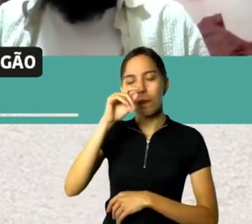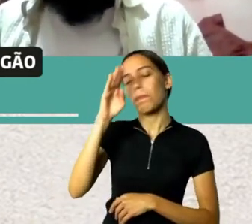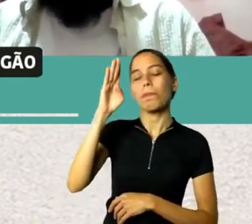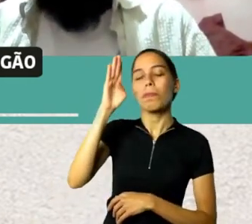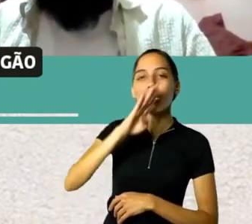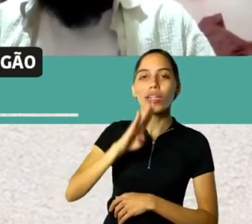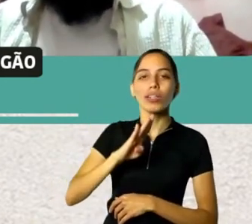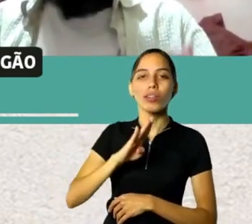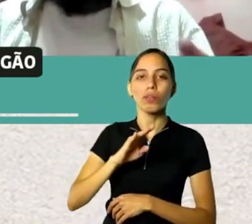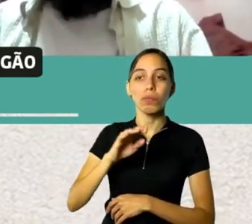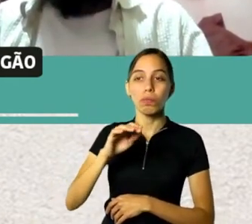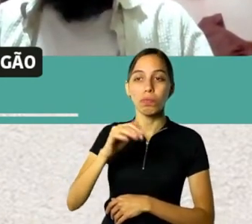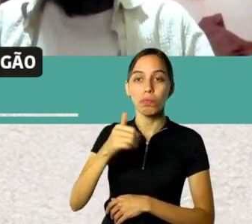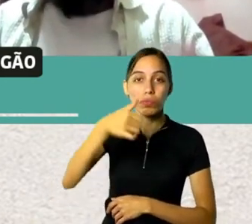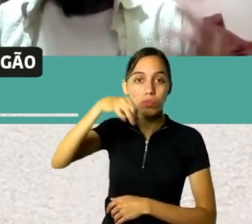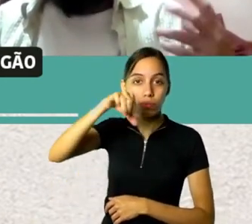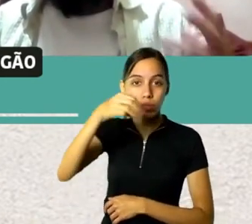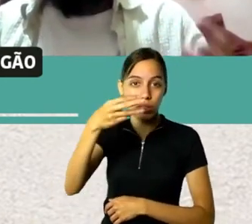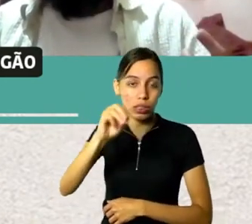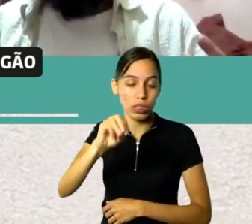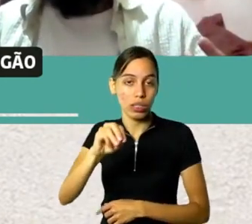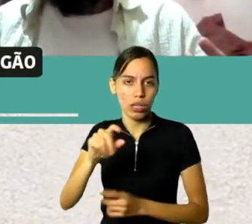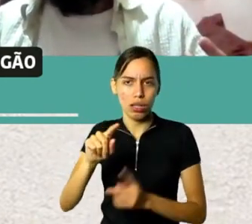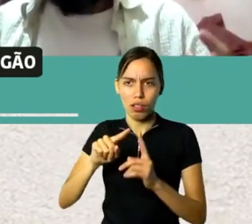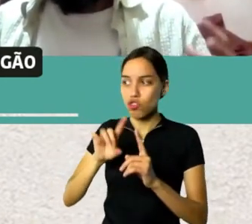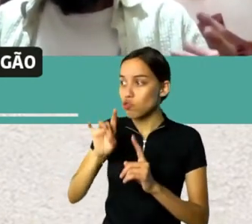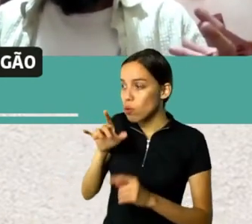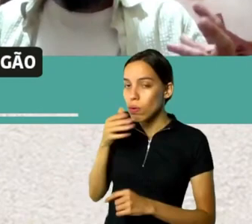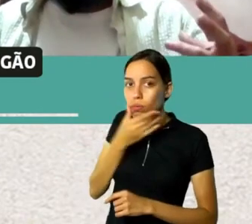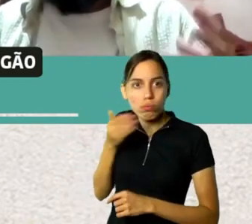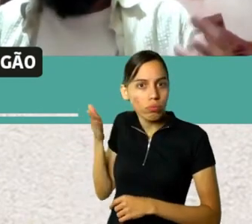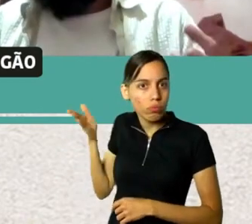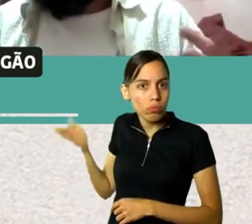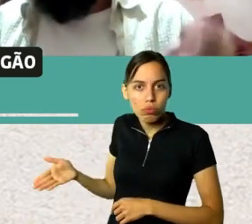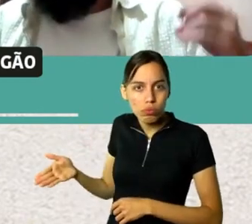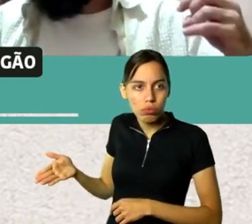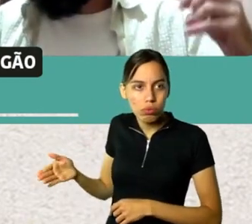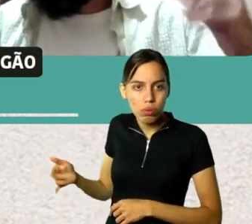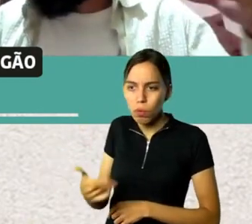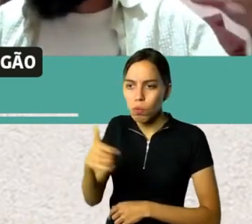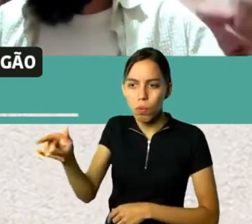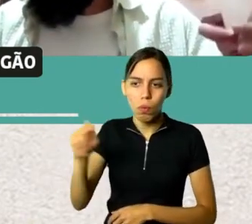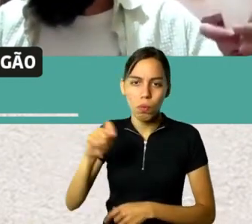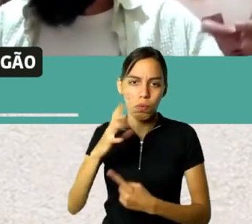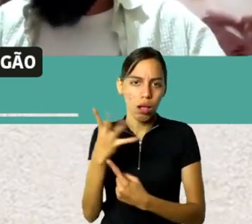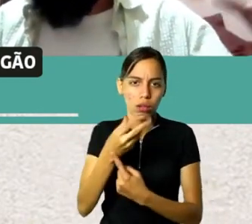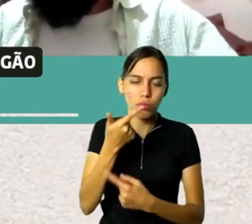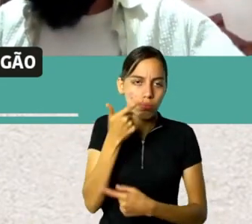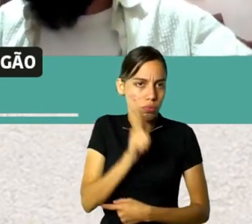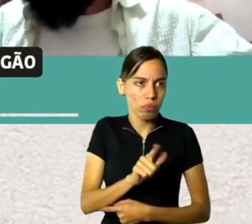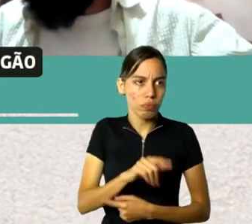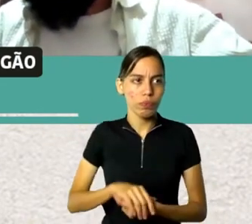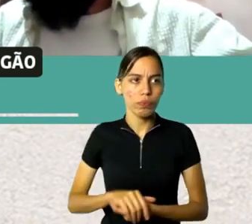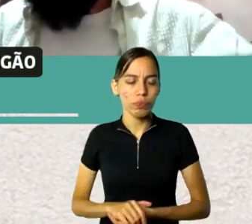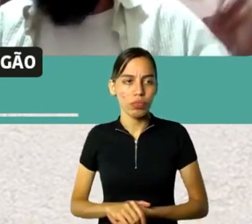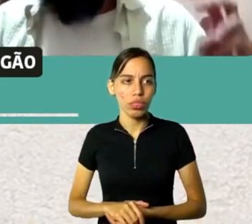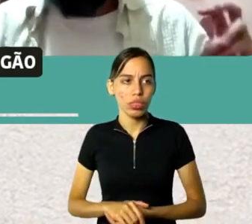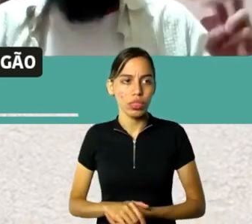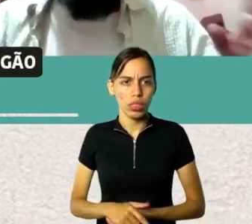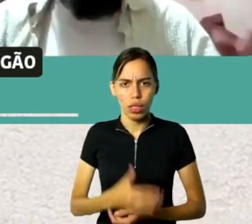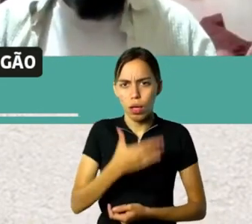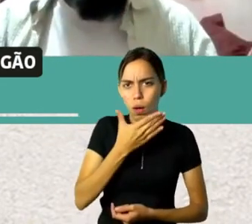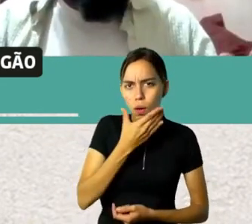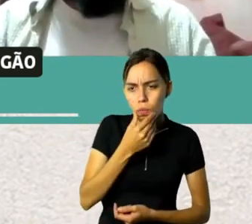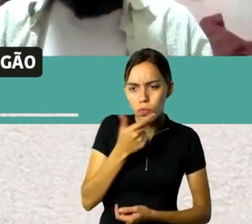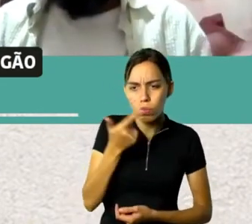Então, isso, e ele fez o retrato da embaixatriz italiana na época do Mussolini, a embaixatriz italiana